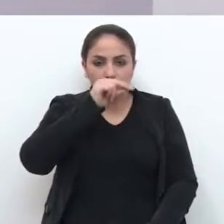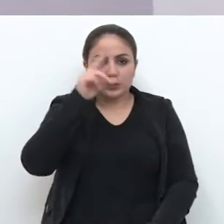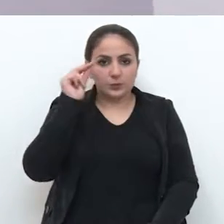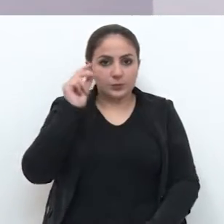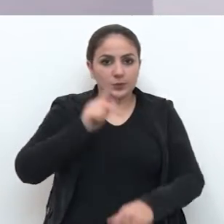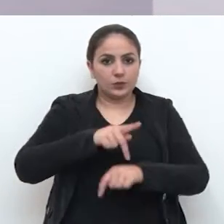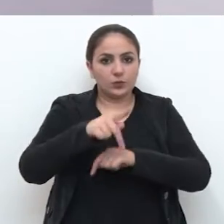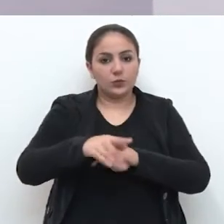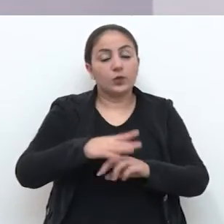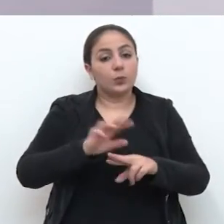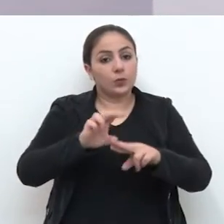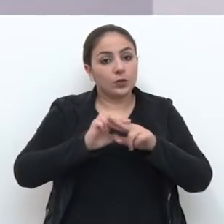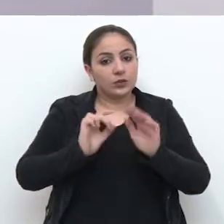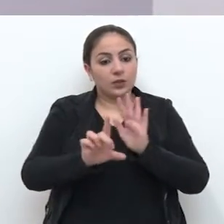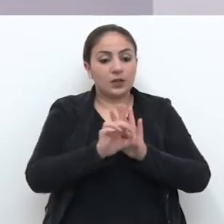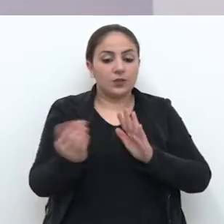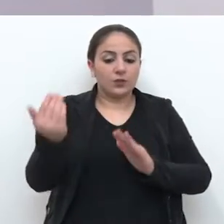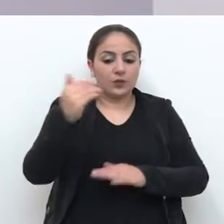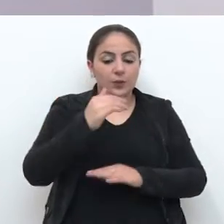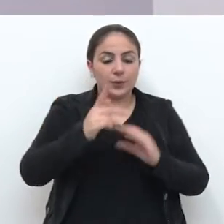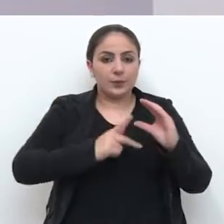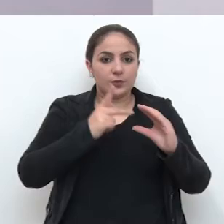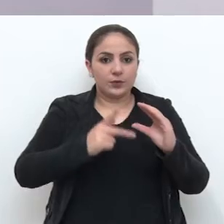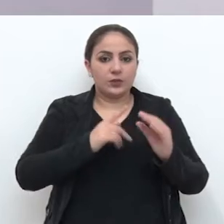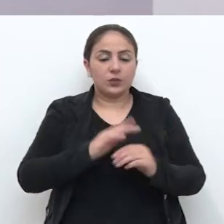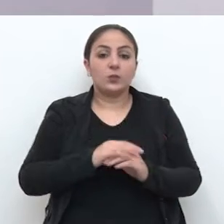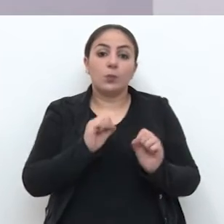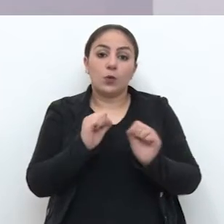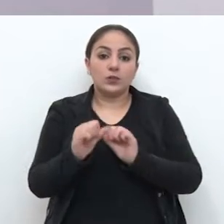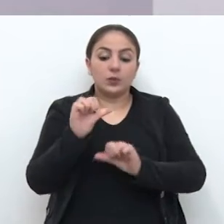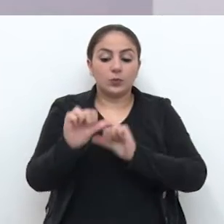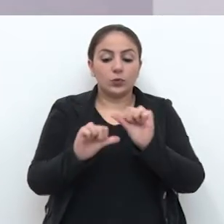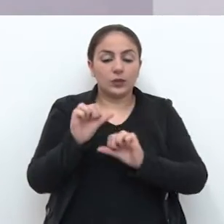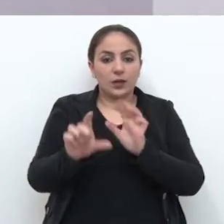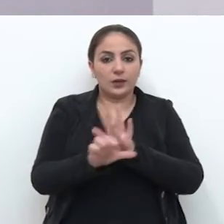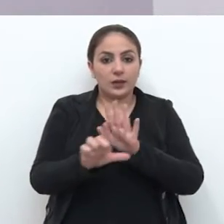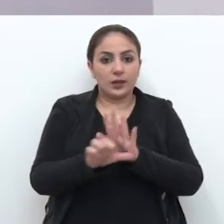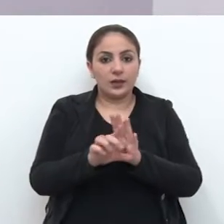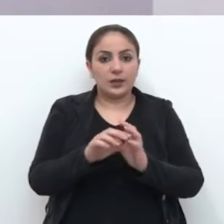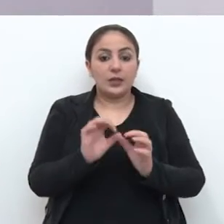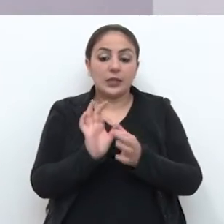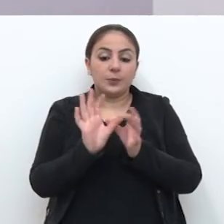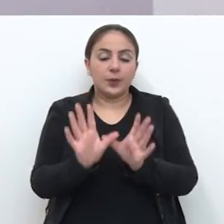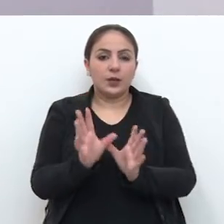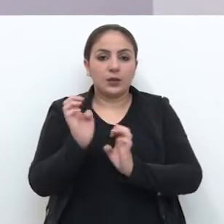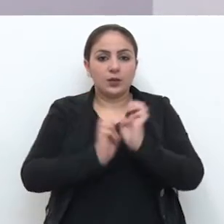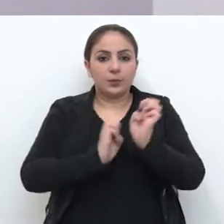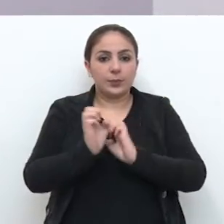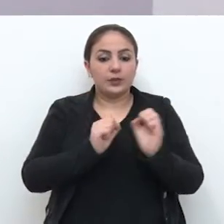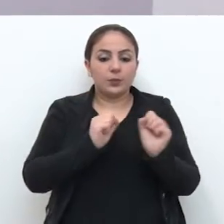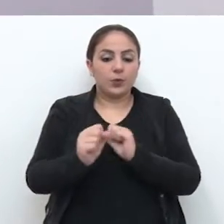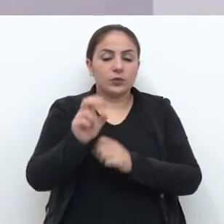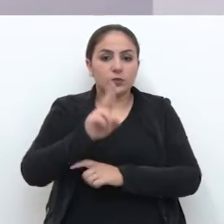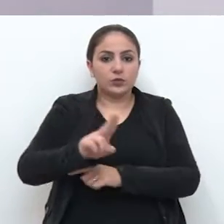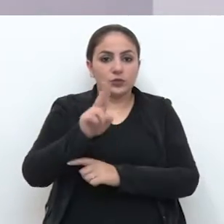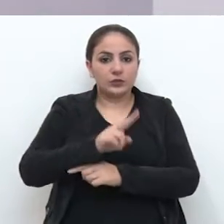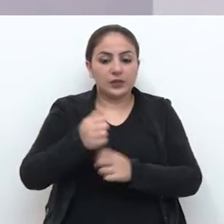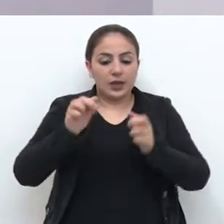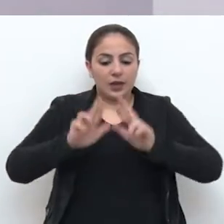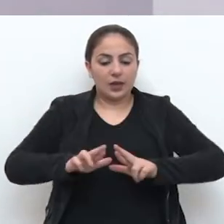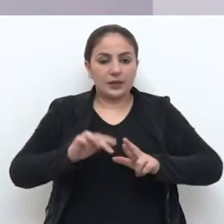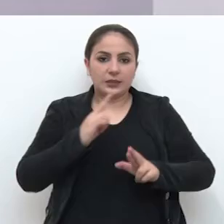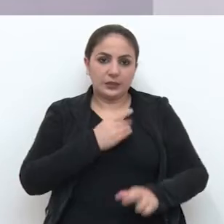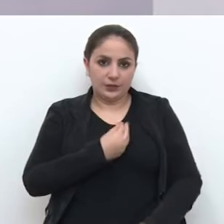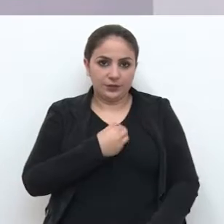sentido que essa lei vem para a Câmara, para que nós possamos alterar a lei, possibilitando que a empresa possa utilizar a área onde ela está